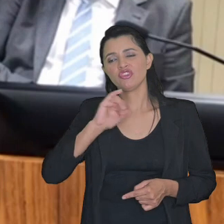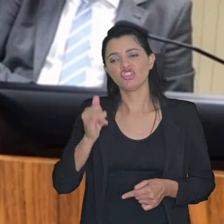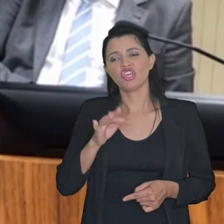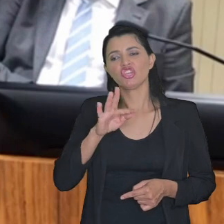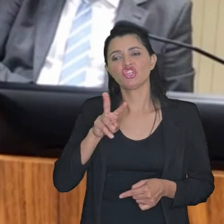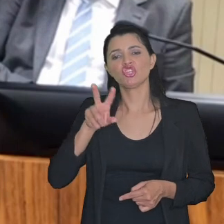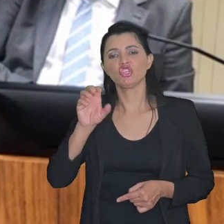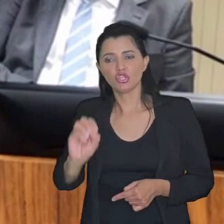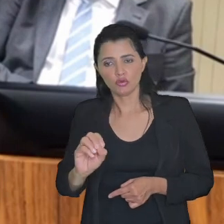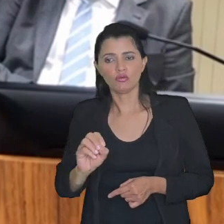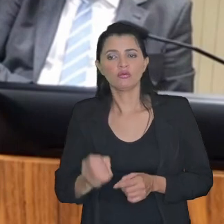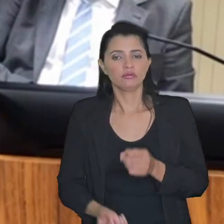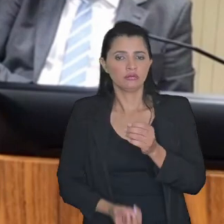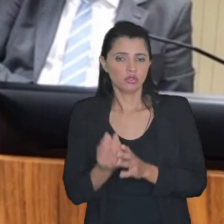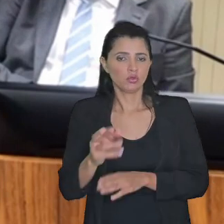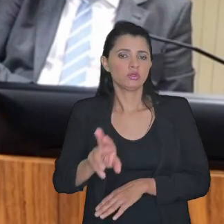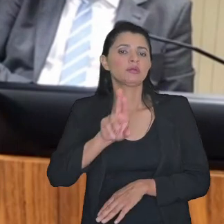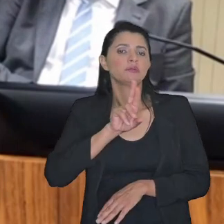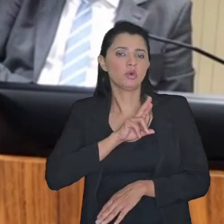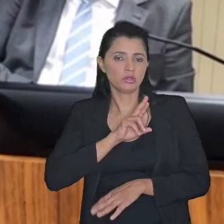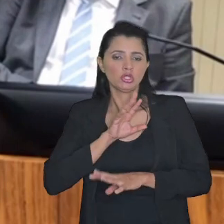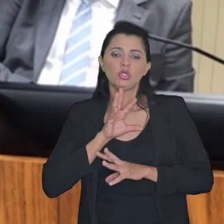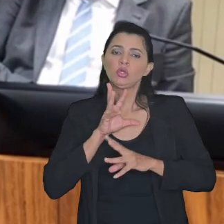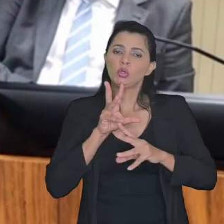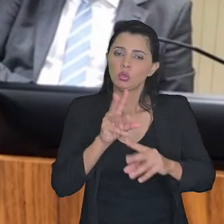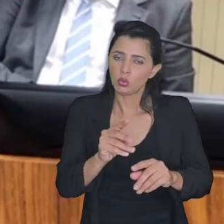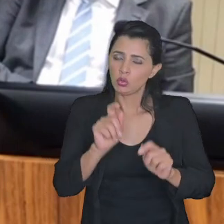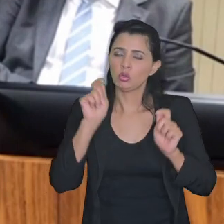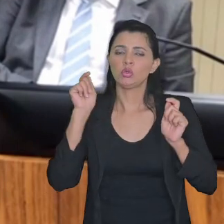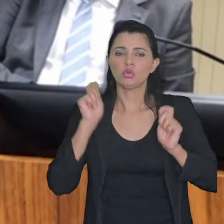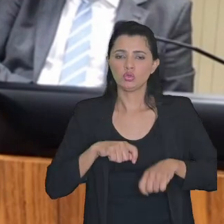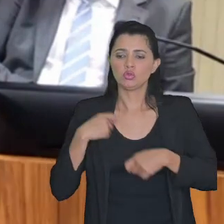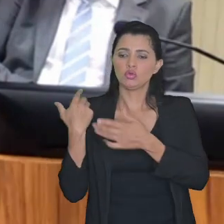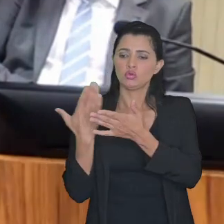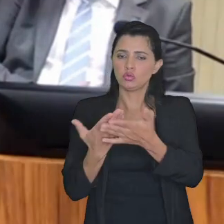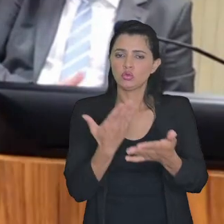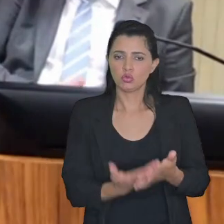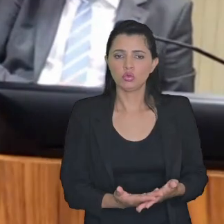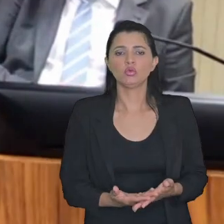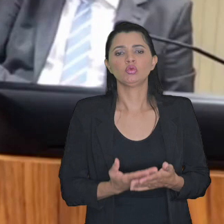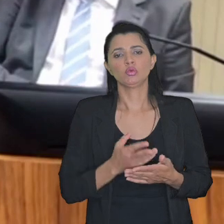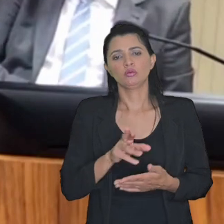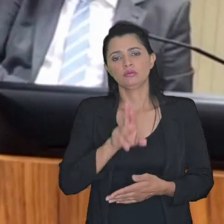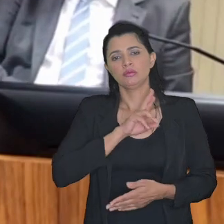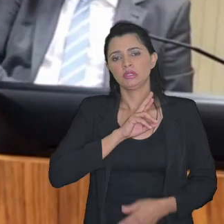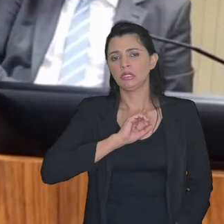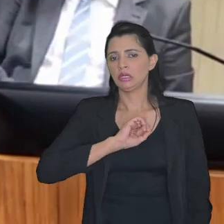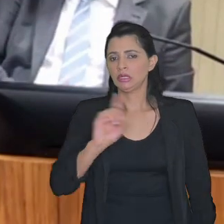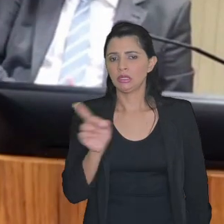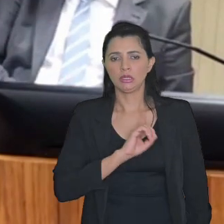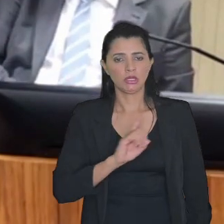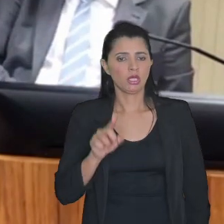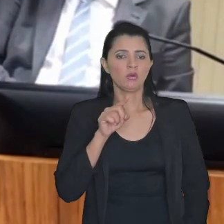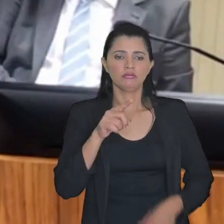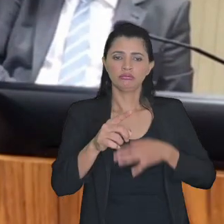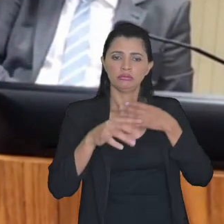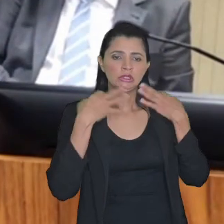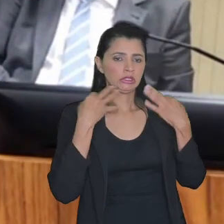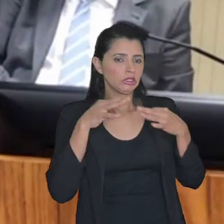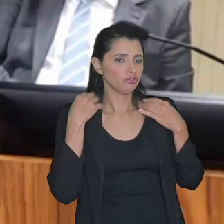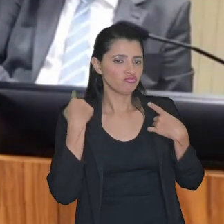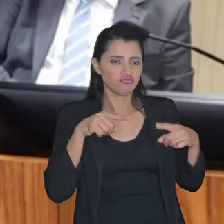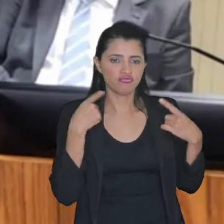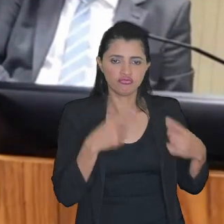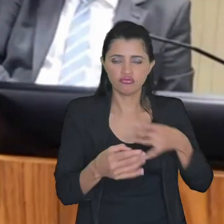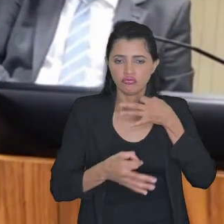produz resultado todos absolutamente todos os estudos dizem que não eles são criticáveis